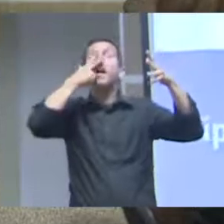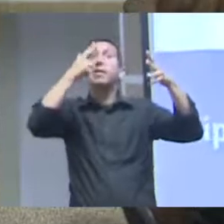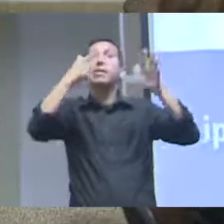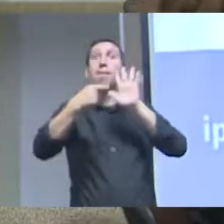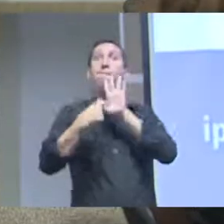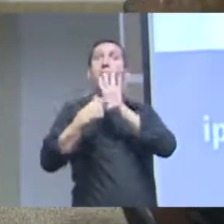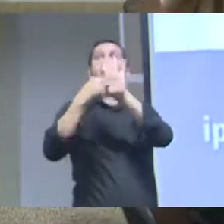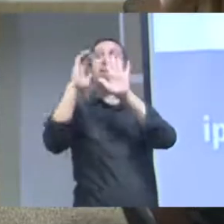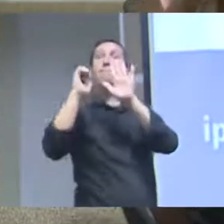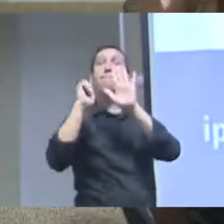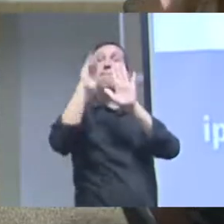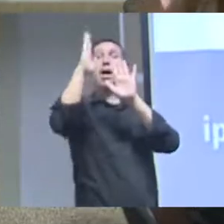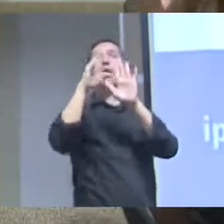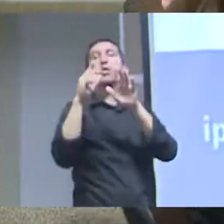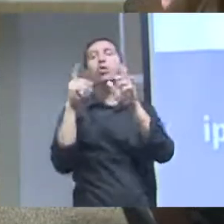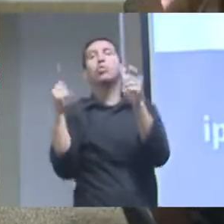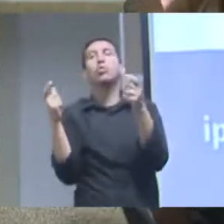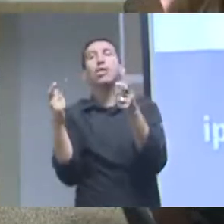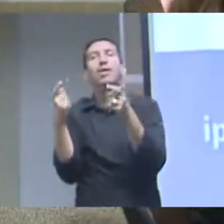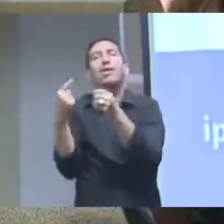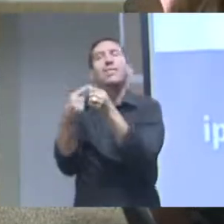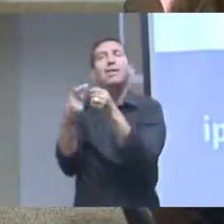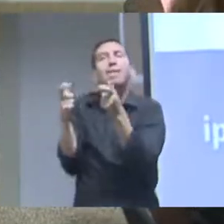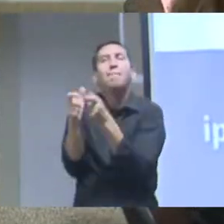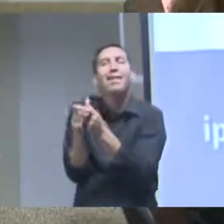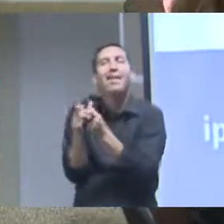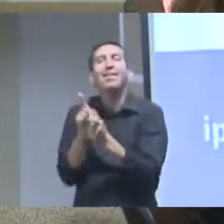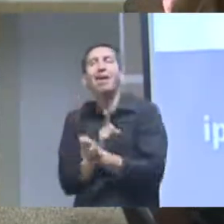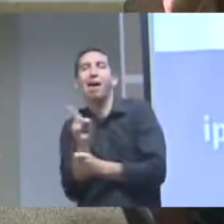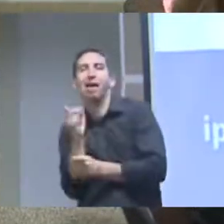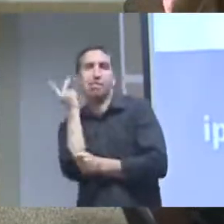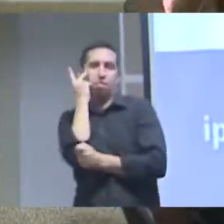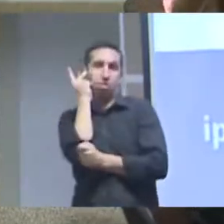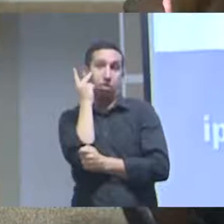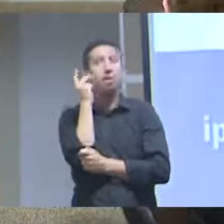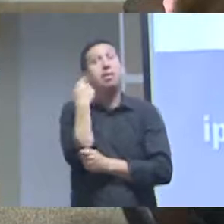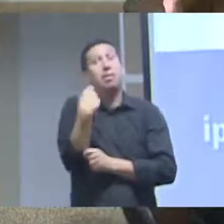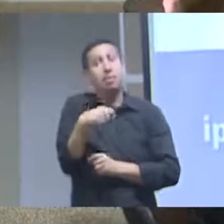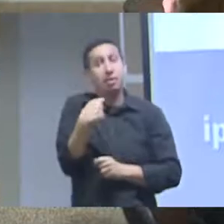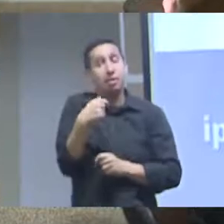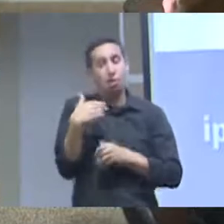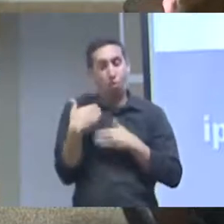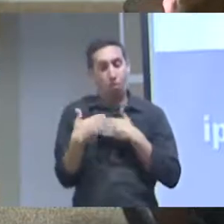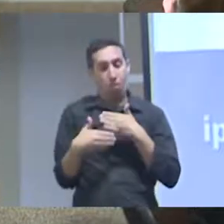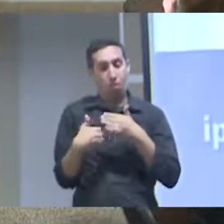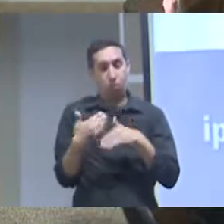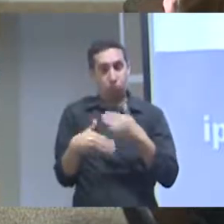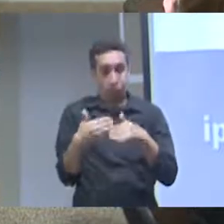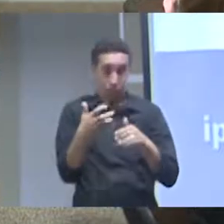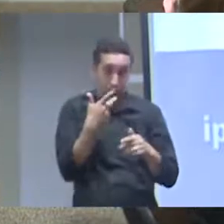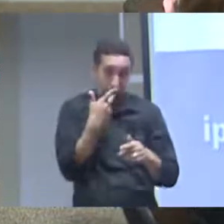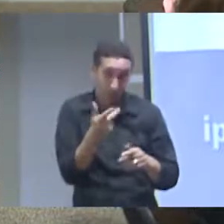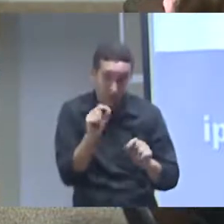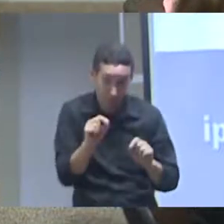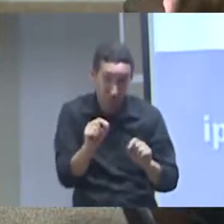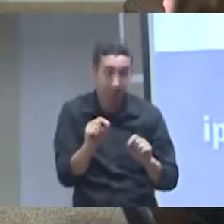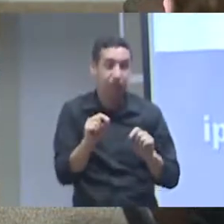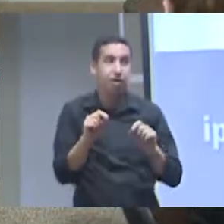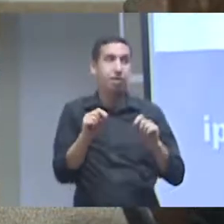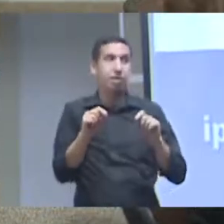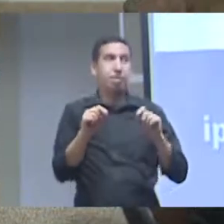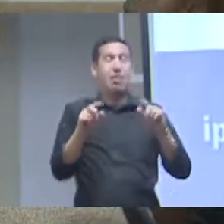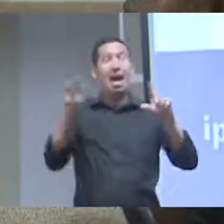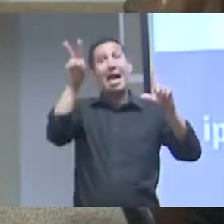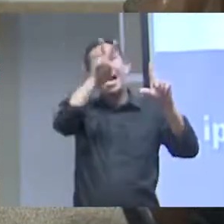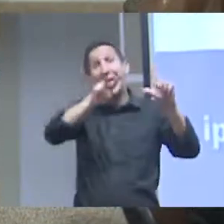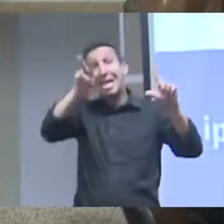mais do que os municípios por exemplo de São Paulo que são pequenininhos então assim se você também não tiver um processo o que eu quero dizer assim